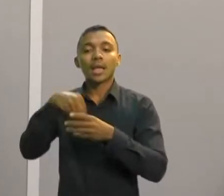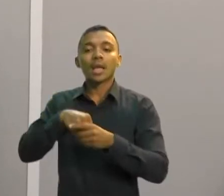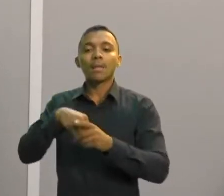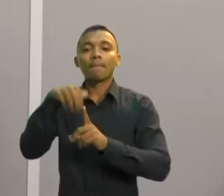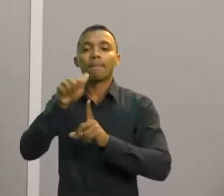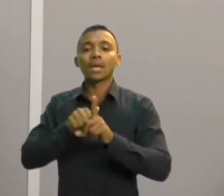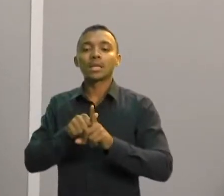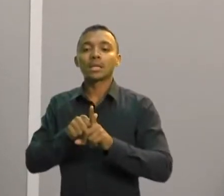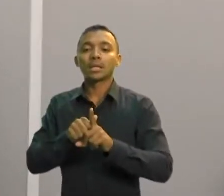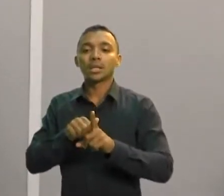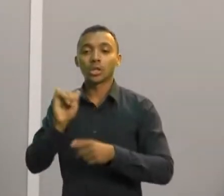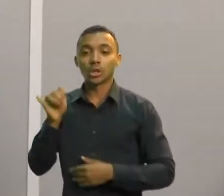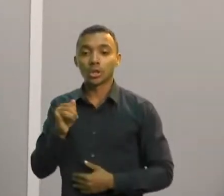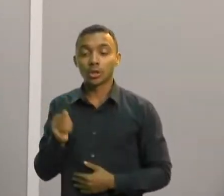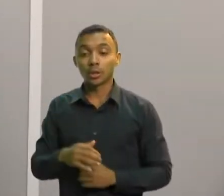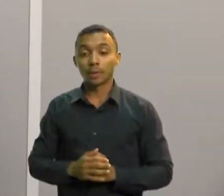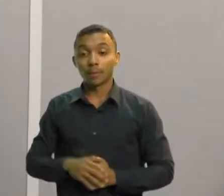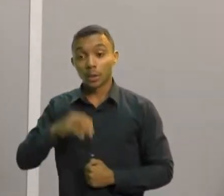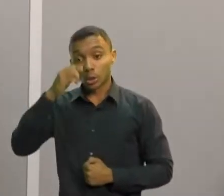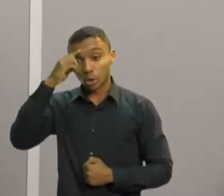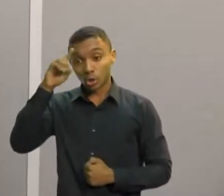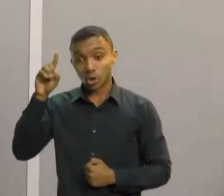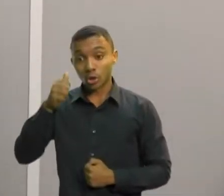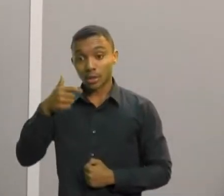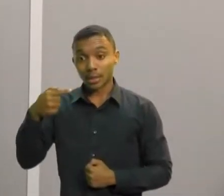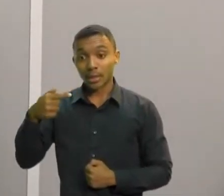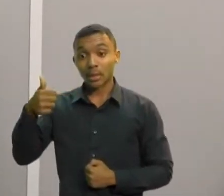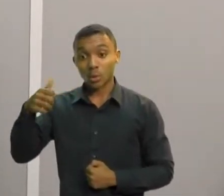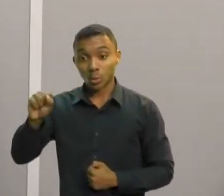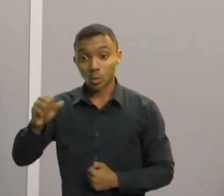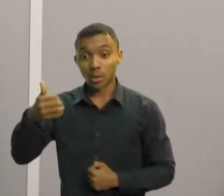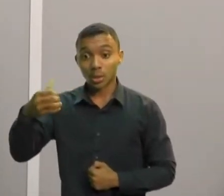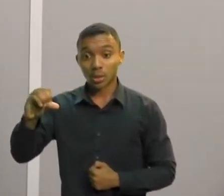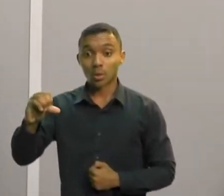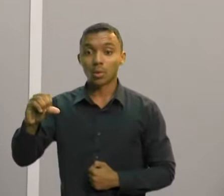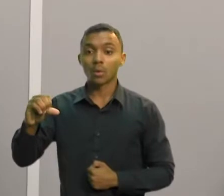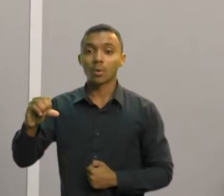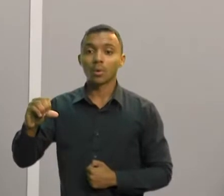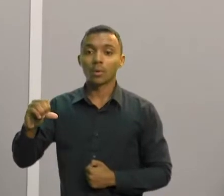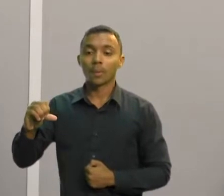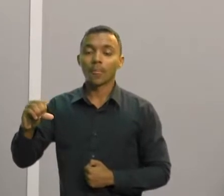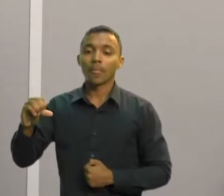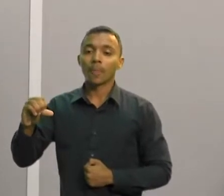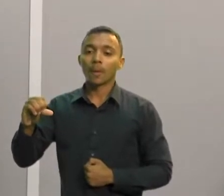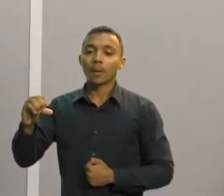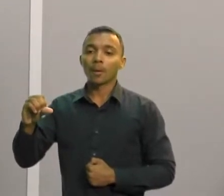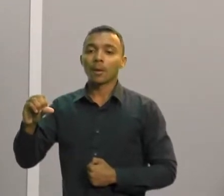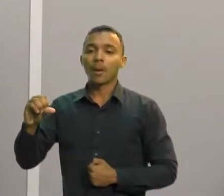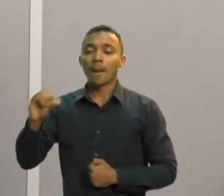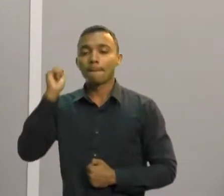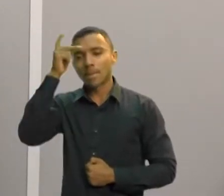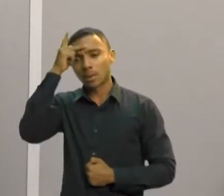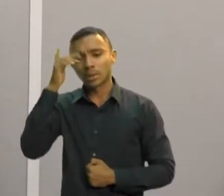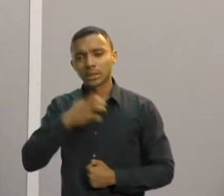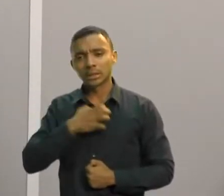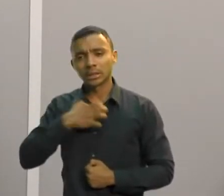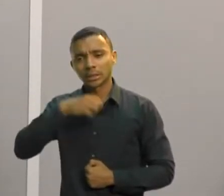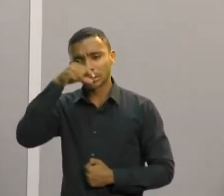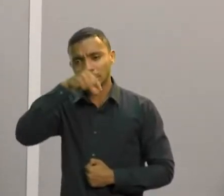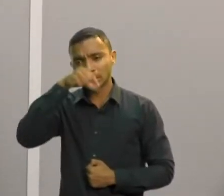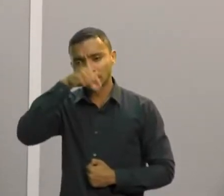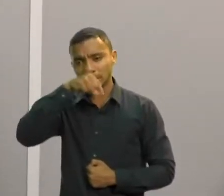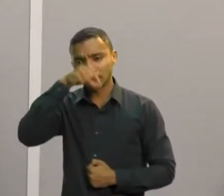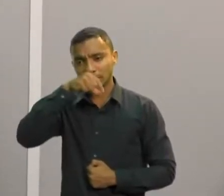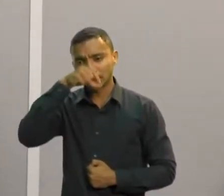18, 19, 20 de janeiro, começamos a diminuir o número de pacientes com síndrome gripal, tanto no nosso posto de saúde,